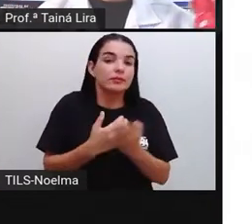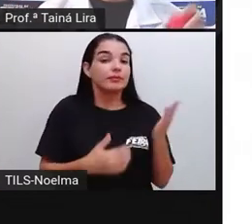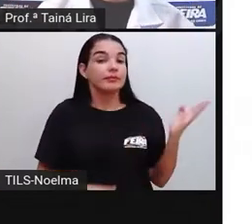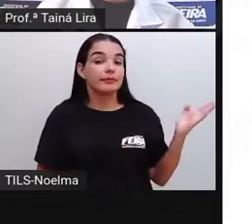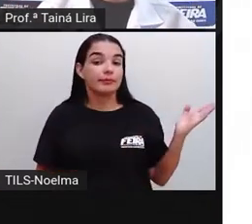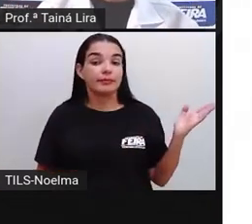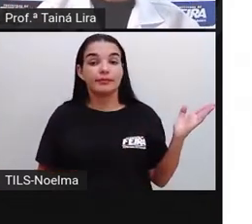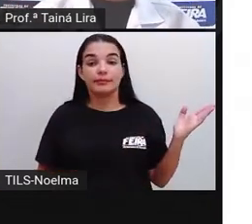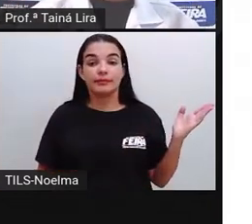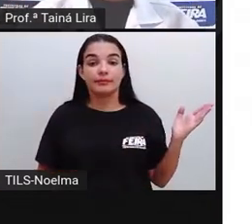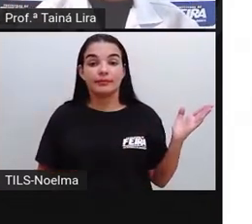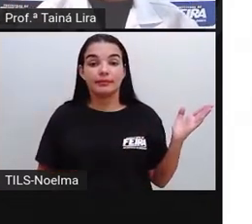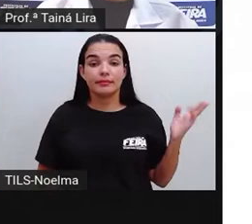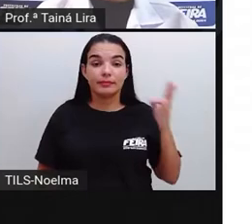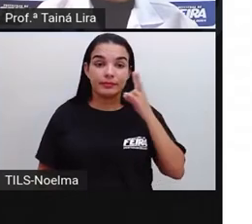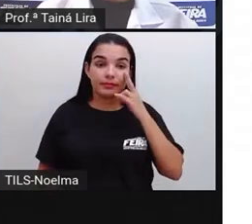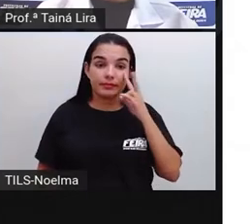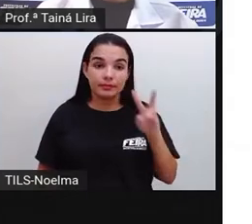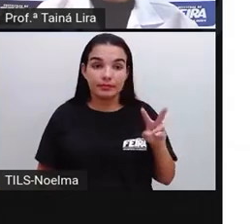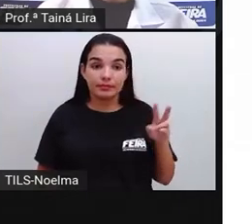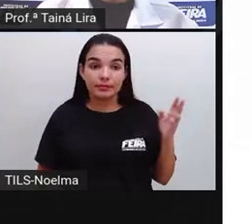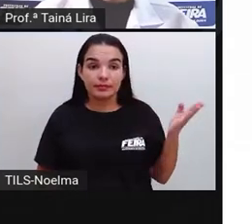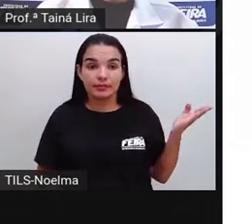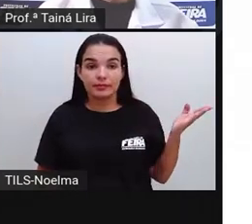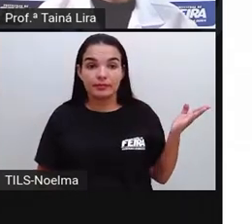chamar. Olha lá.